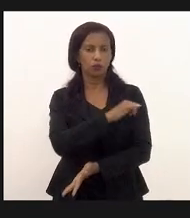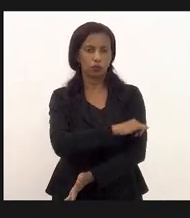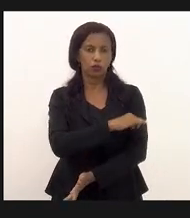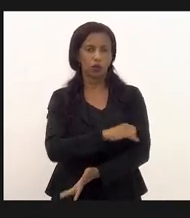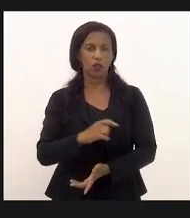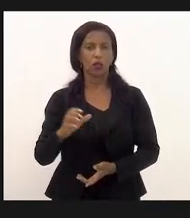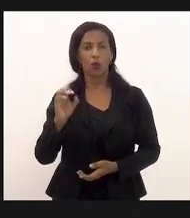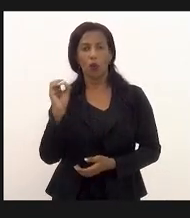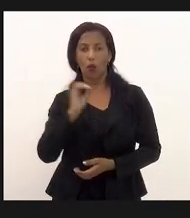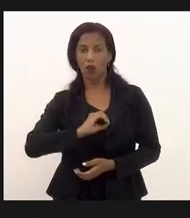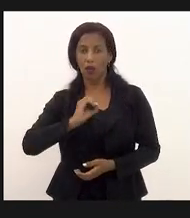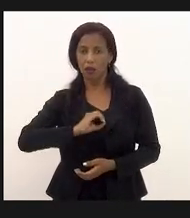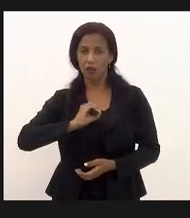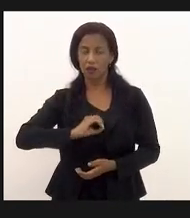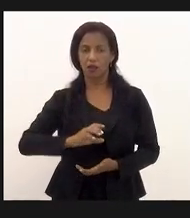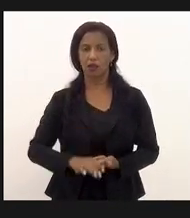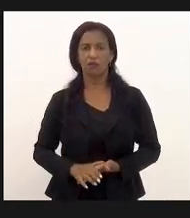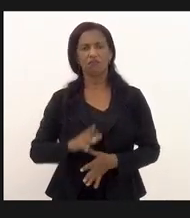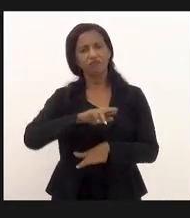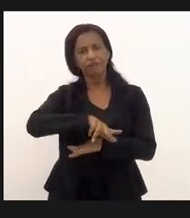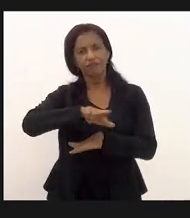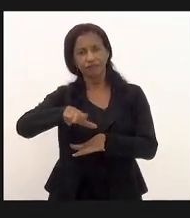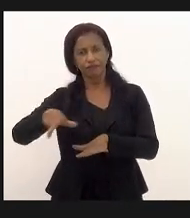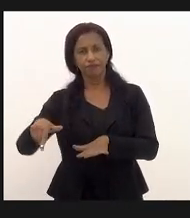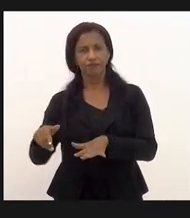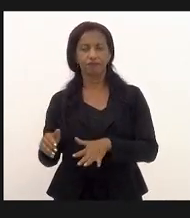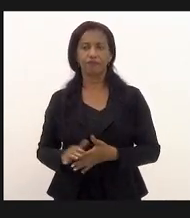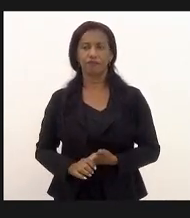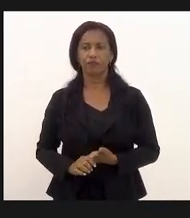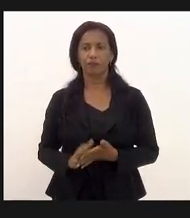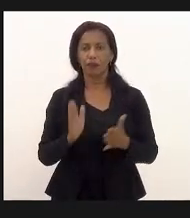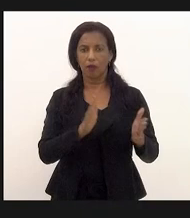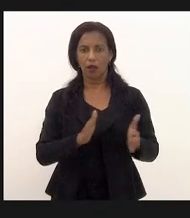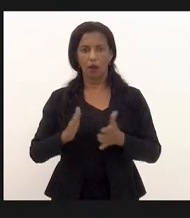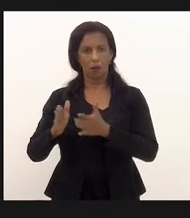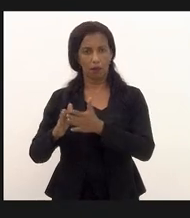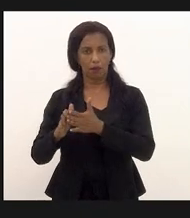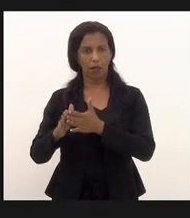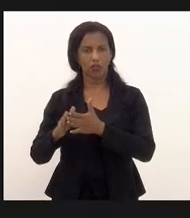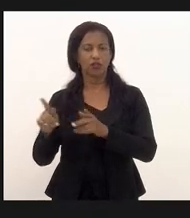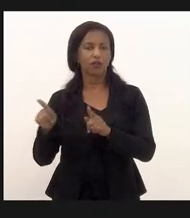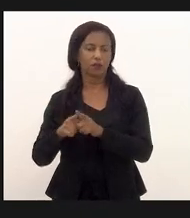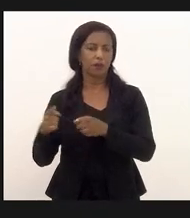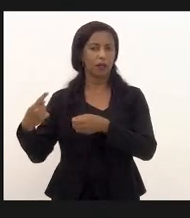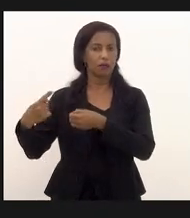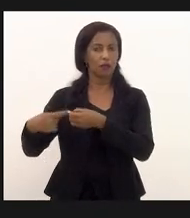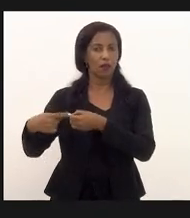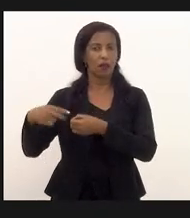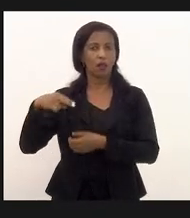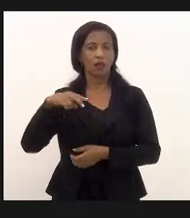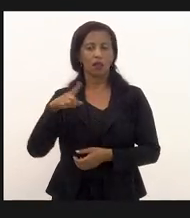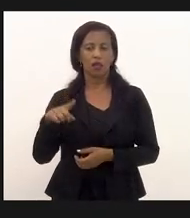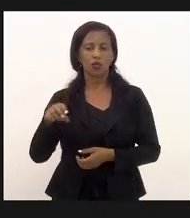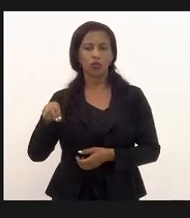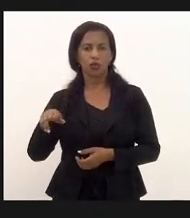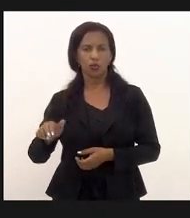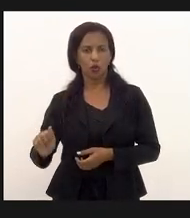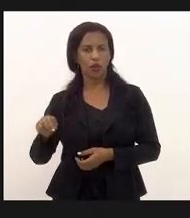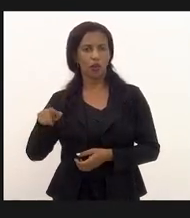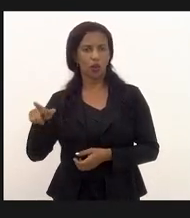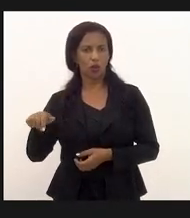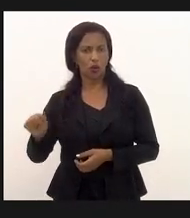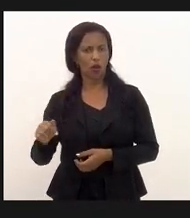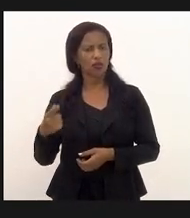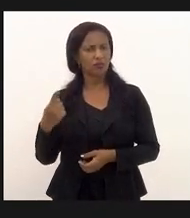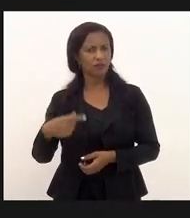de Olaria e por aí vai vamos dizer uma parte do subúrbio da Zona Norte está sofrendo